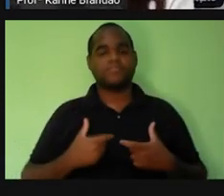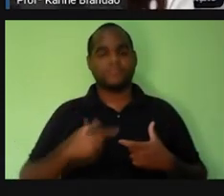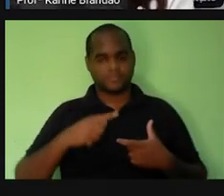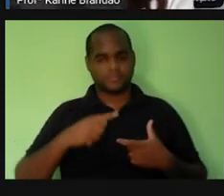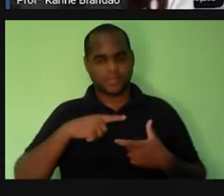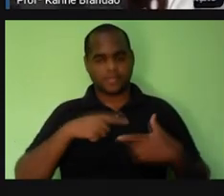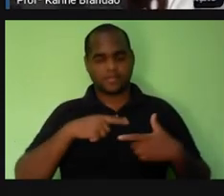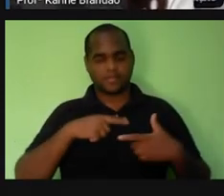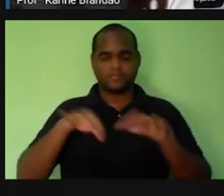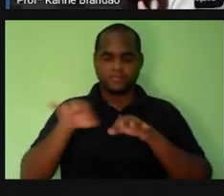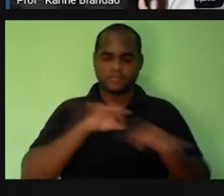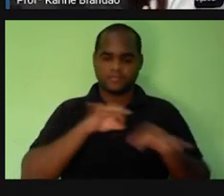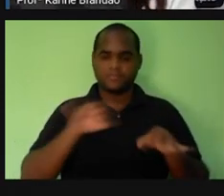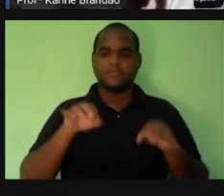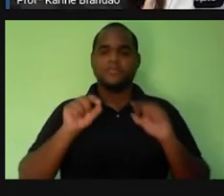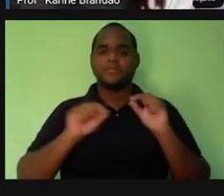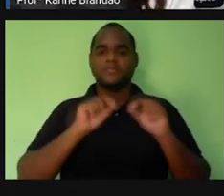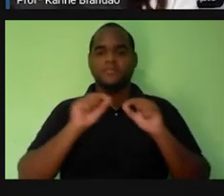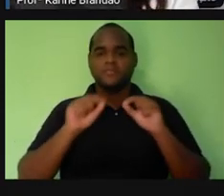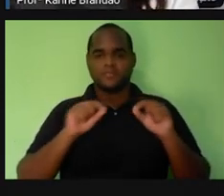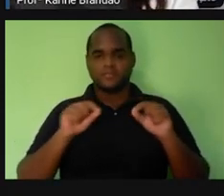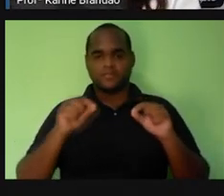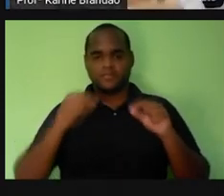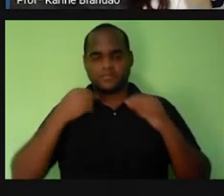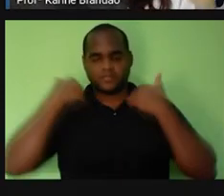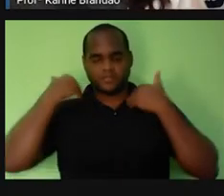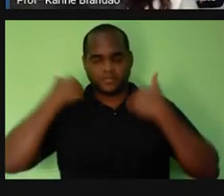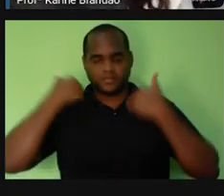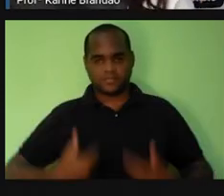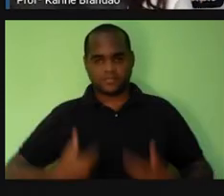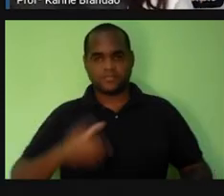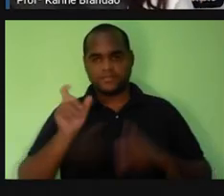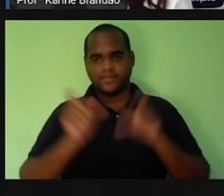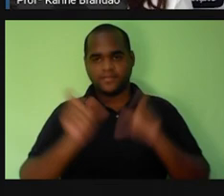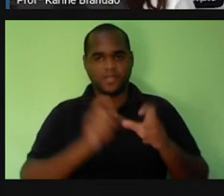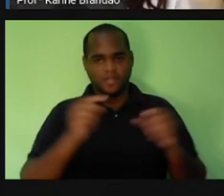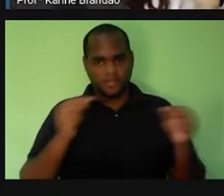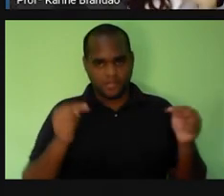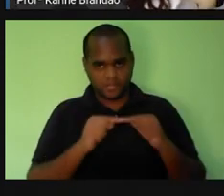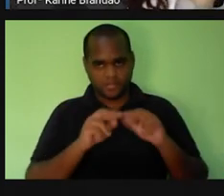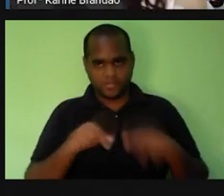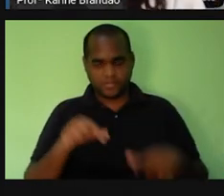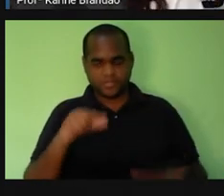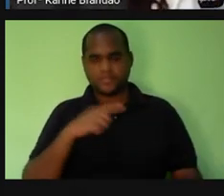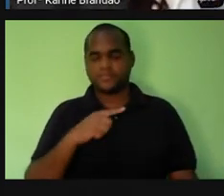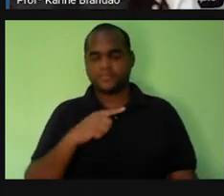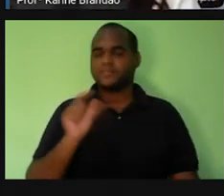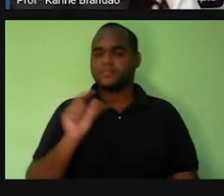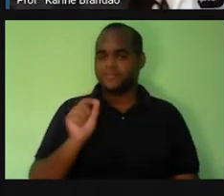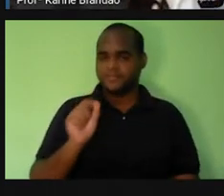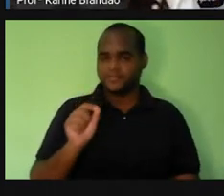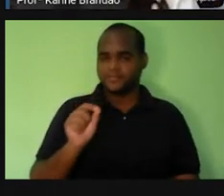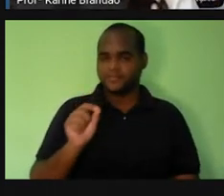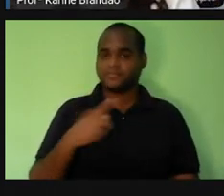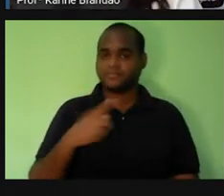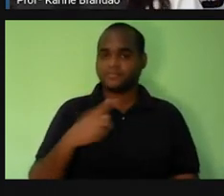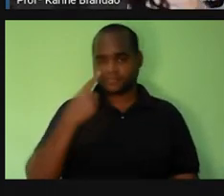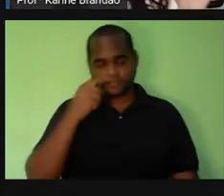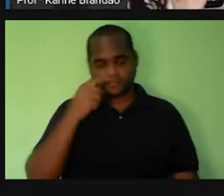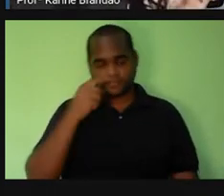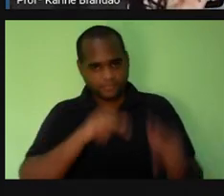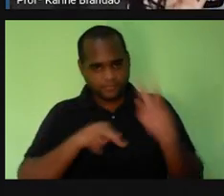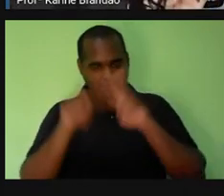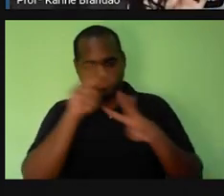organizados nós temos o que? Nós temos um organismo, um indivíduo, né? Como eu, como vocês que estão me assistindo aí.